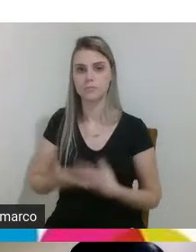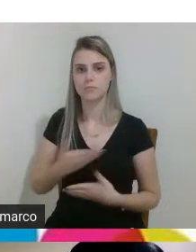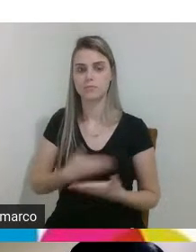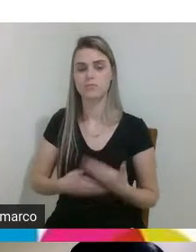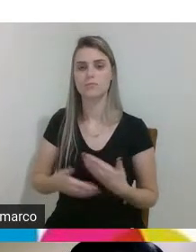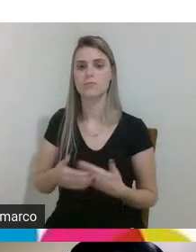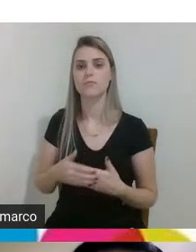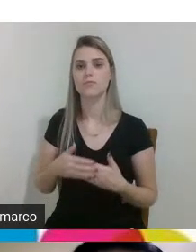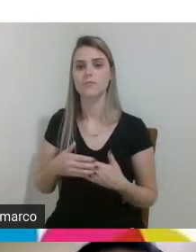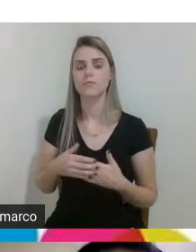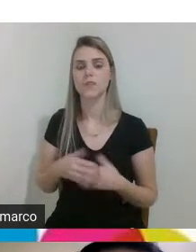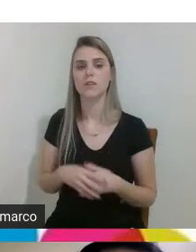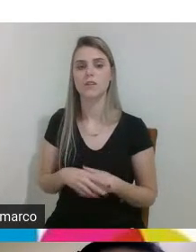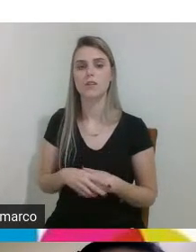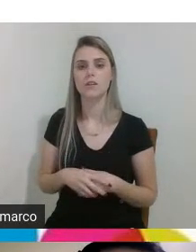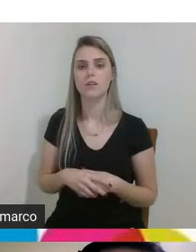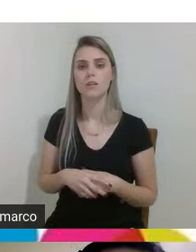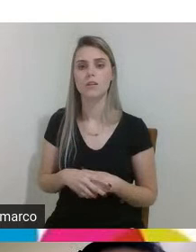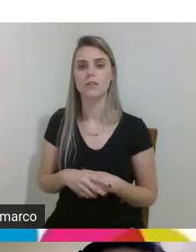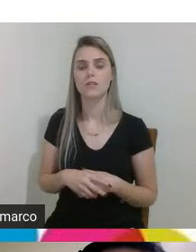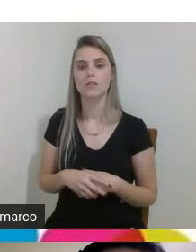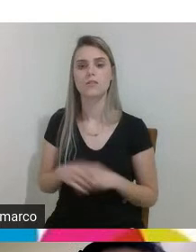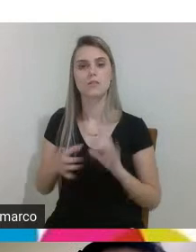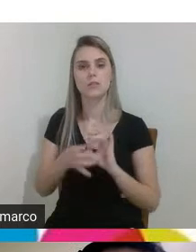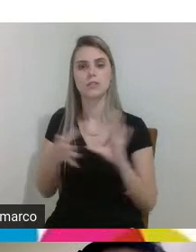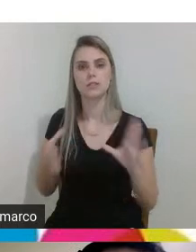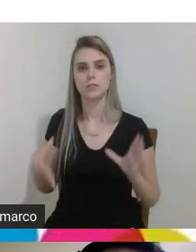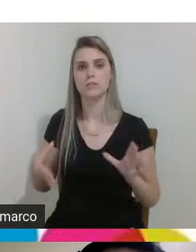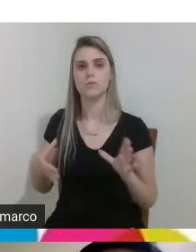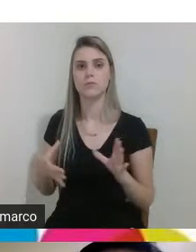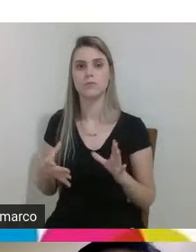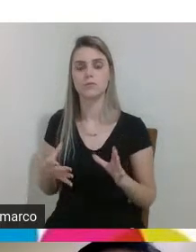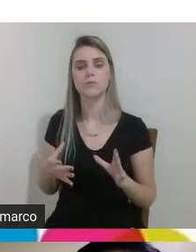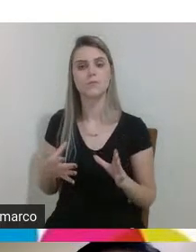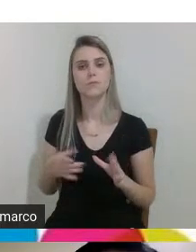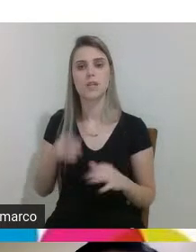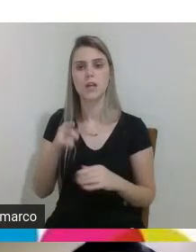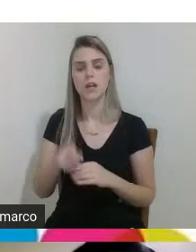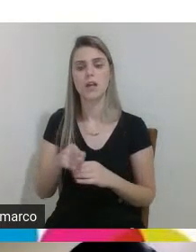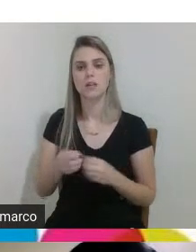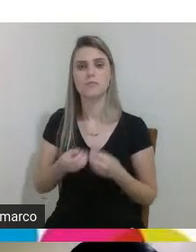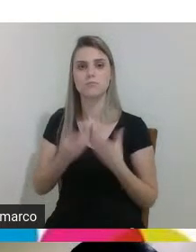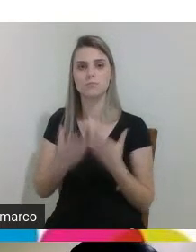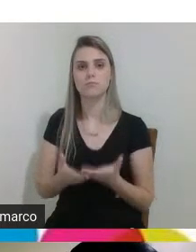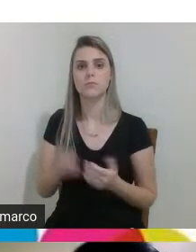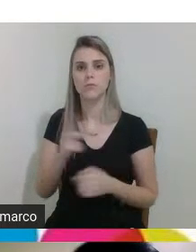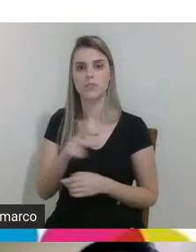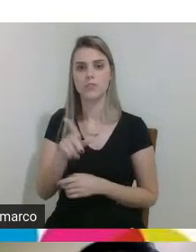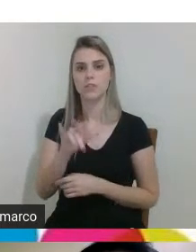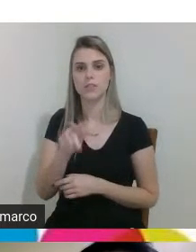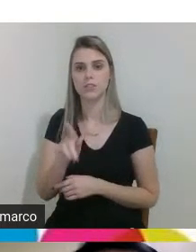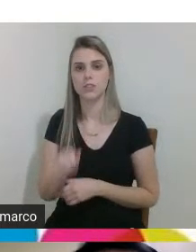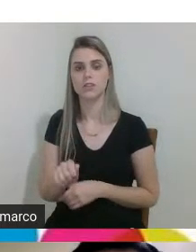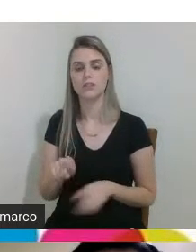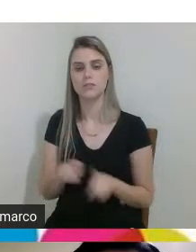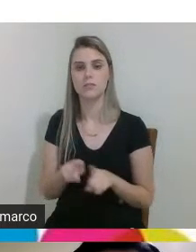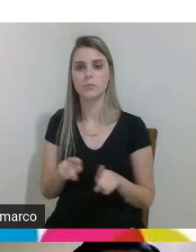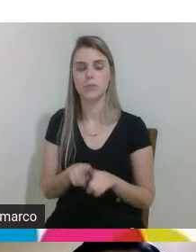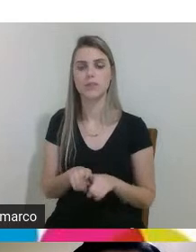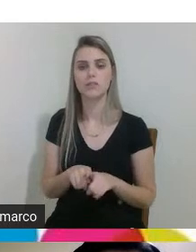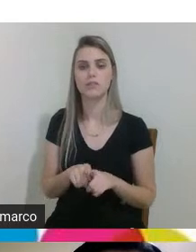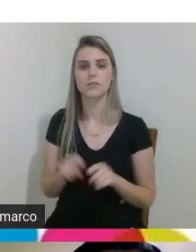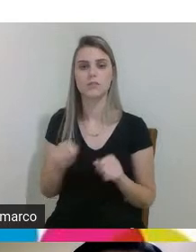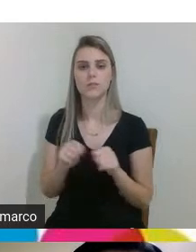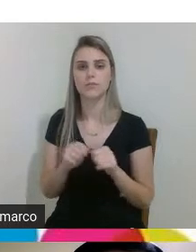abertura né por nos disponibilizar essa essa concessão a professora Lígia também aí né que fez toda